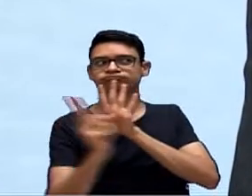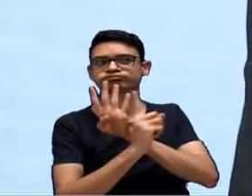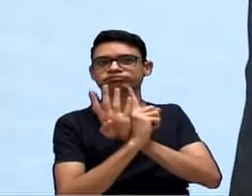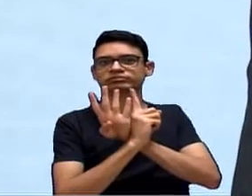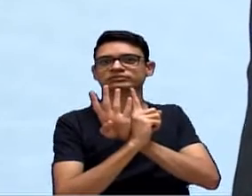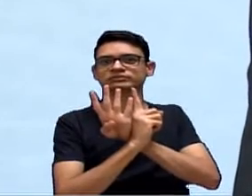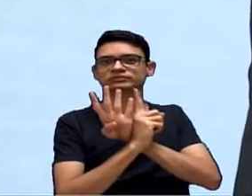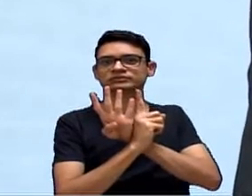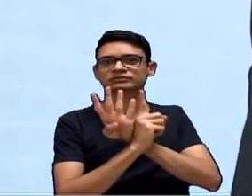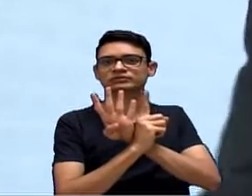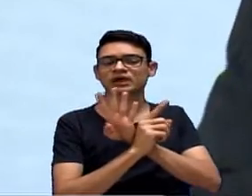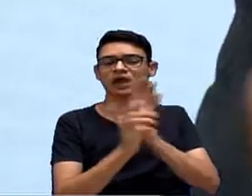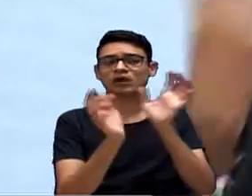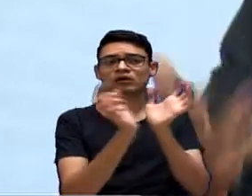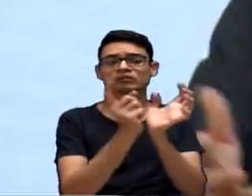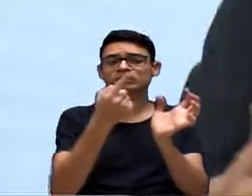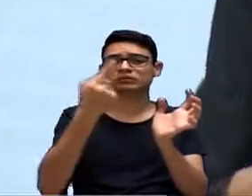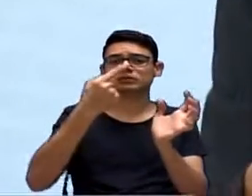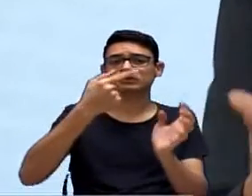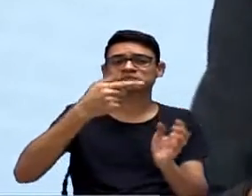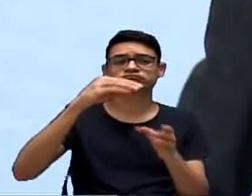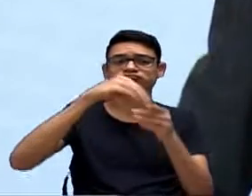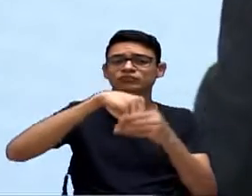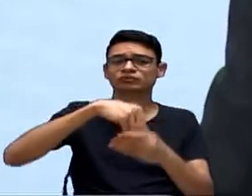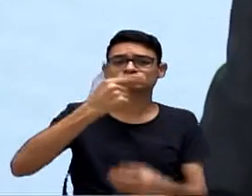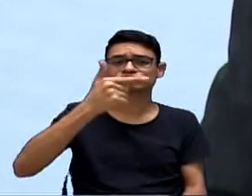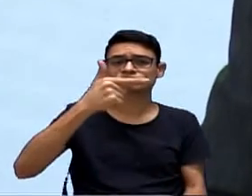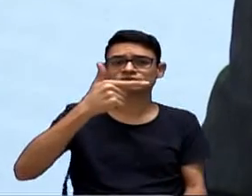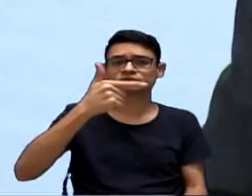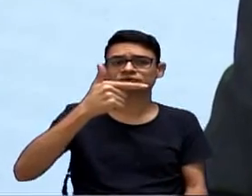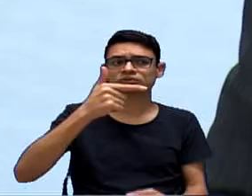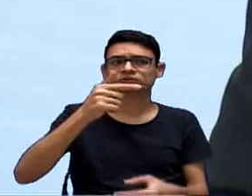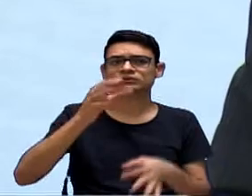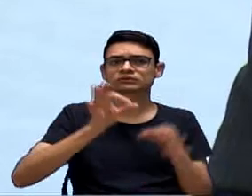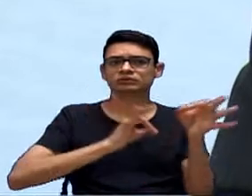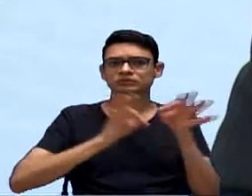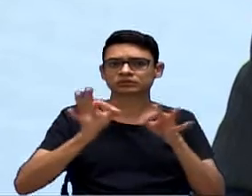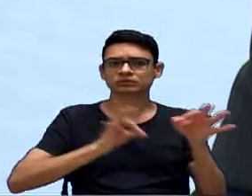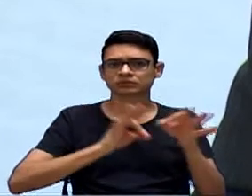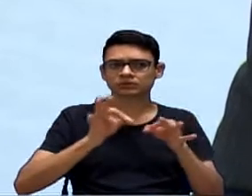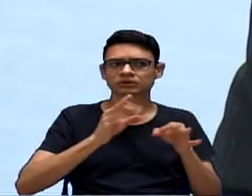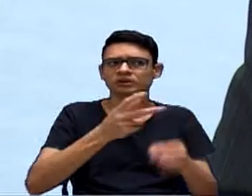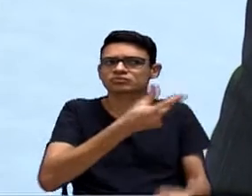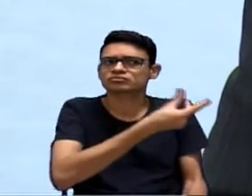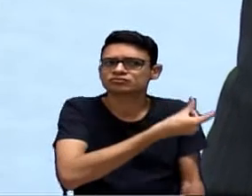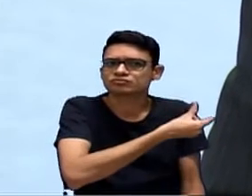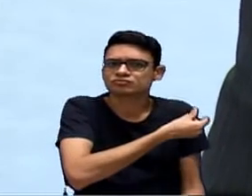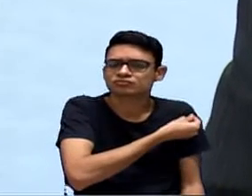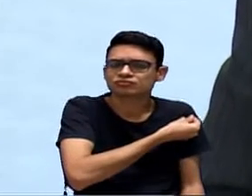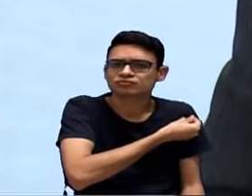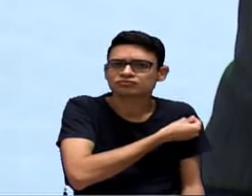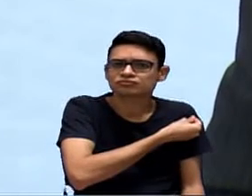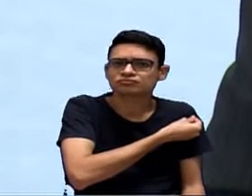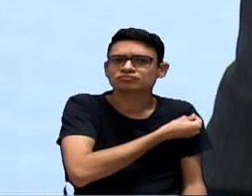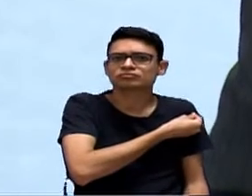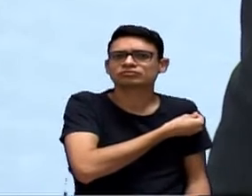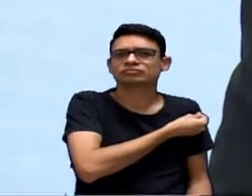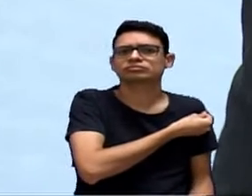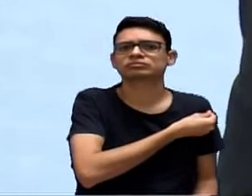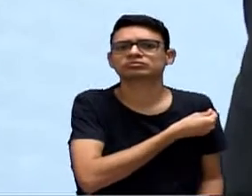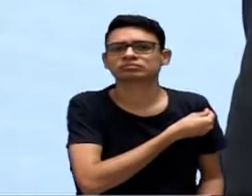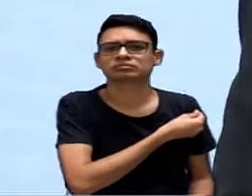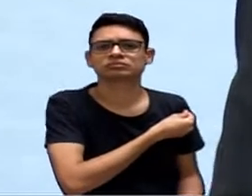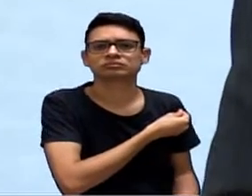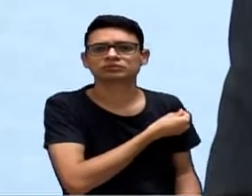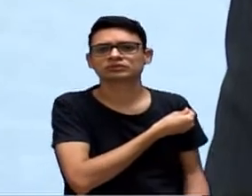no grupo prioritário, que começaram já a se organizar para tomar, para receber. Tanto é que